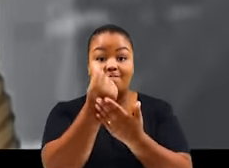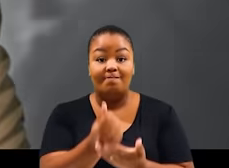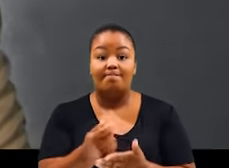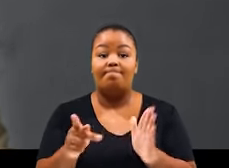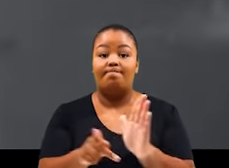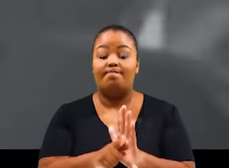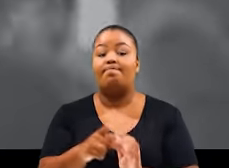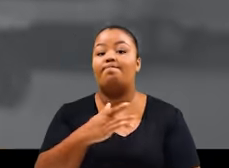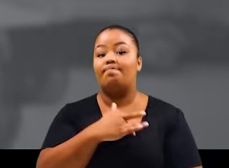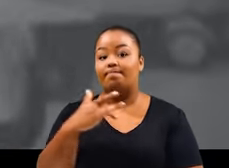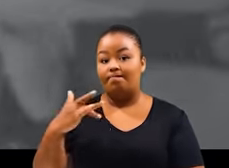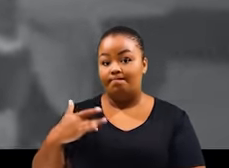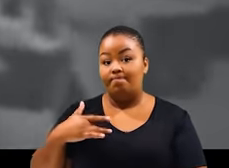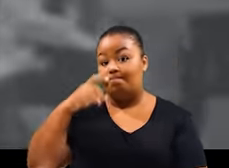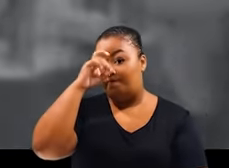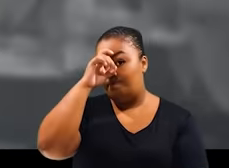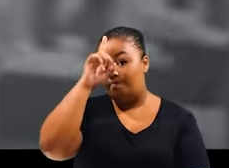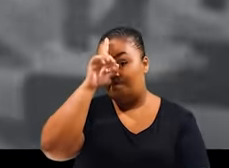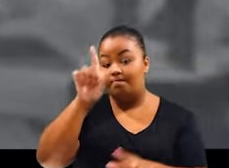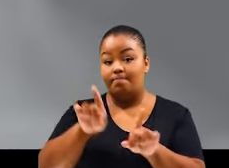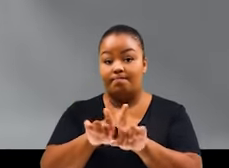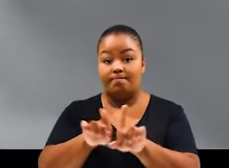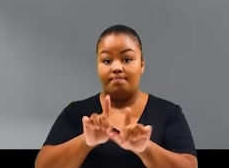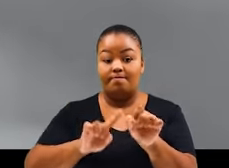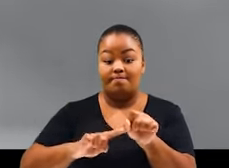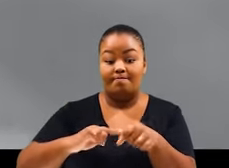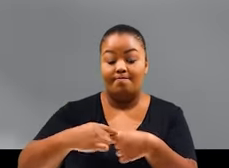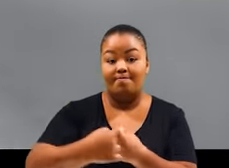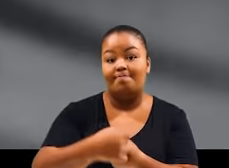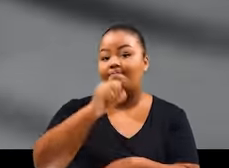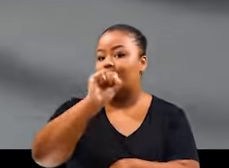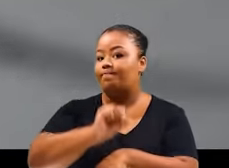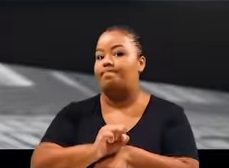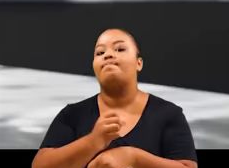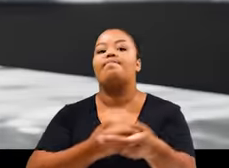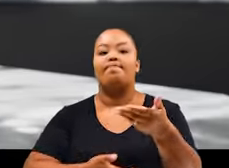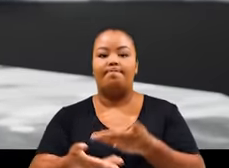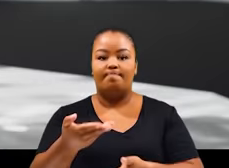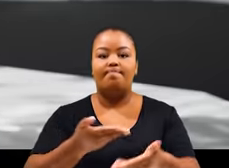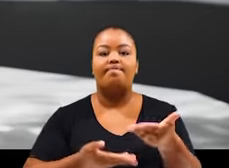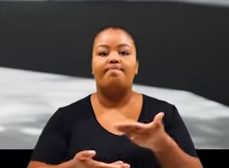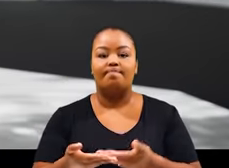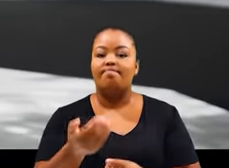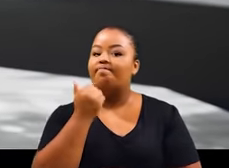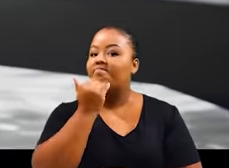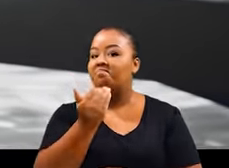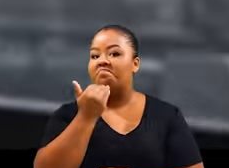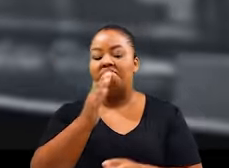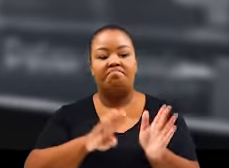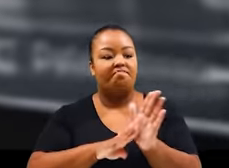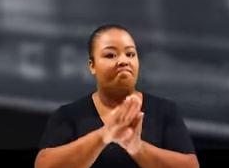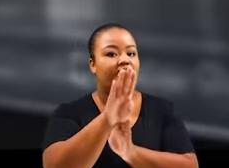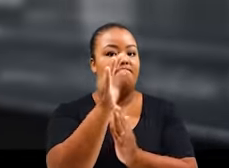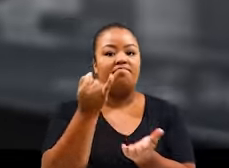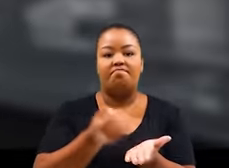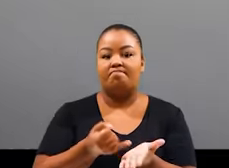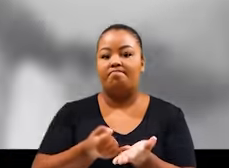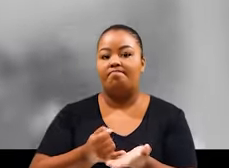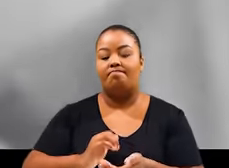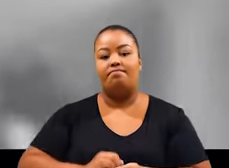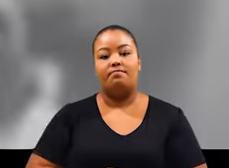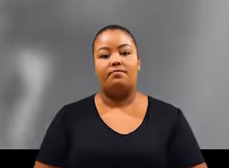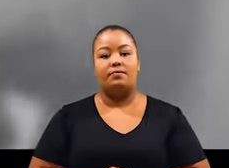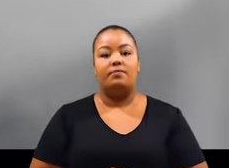recursos da saúde para os hospitais e municípios que estavam parando os atendimentos. E isso mesmo com as alíquotas dos impostos